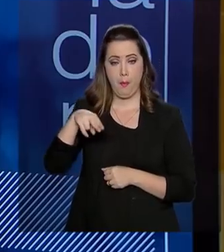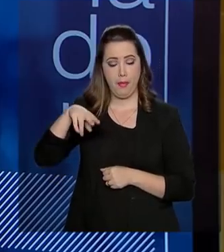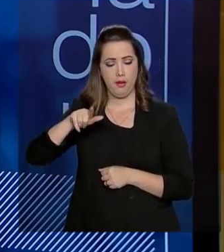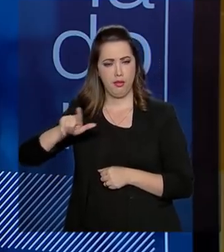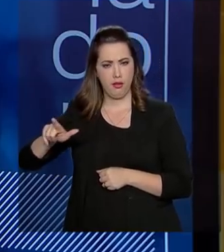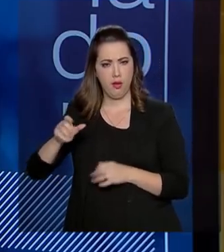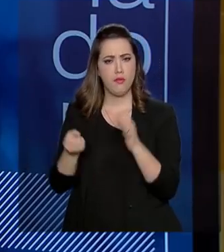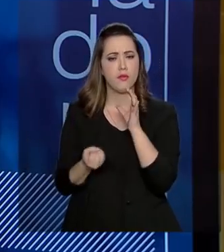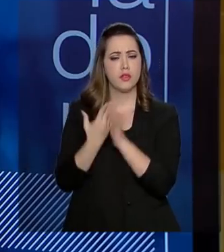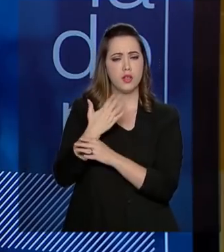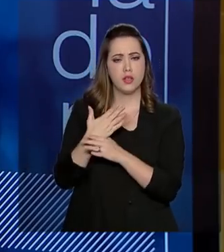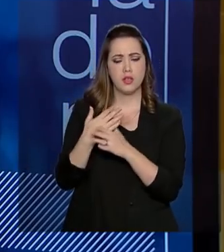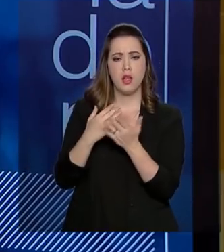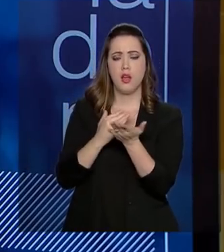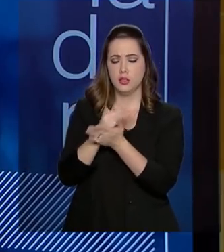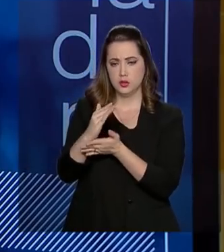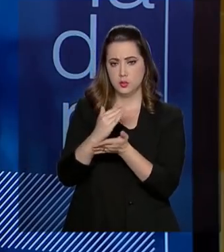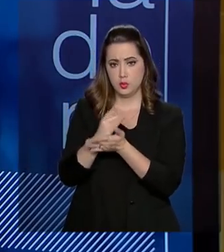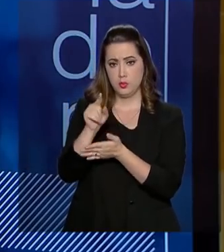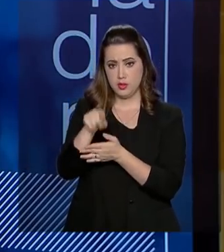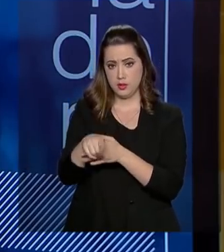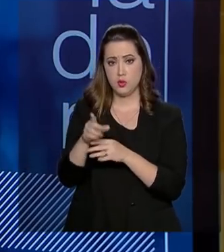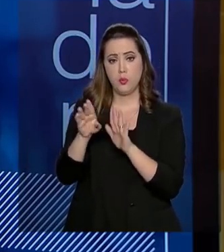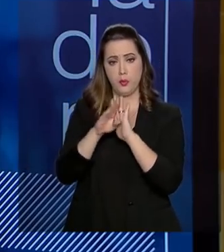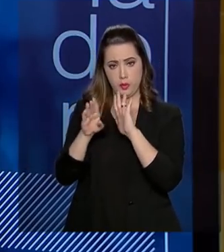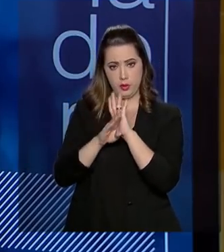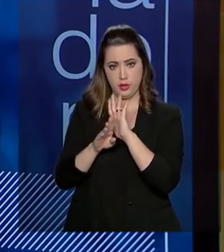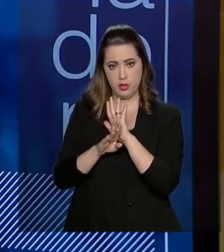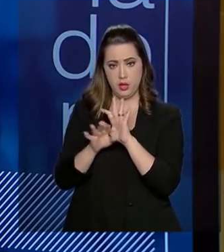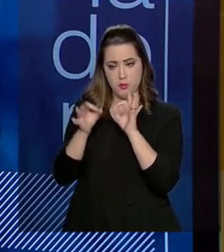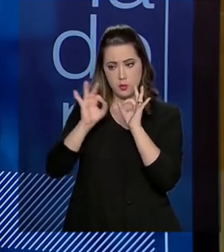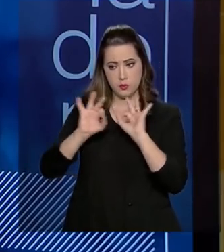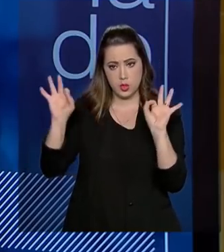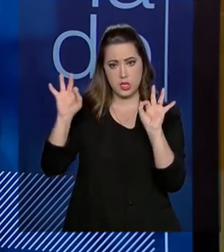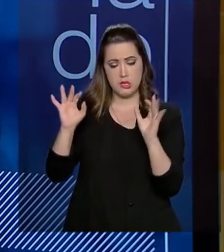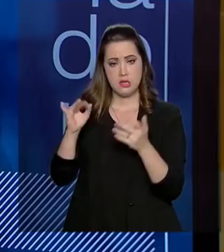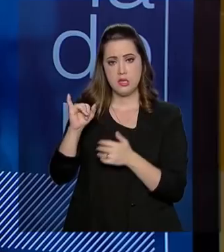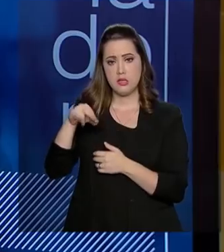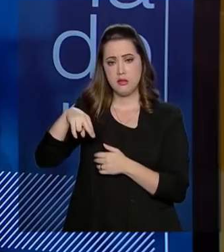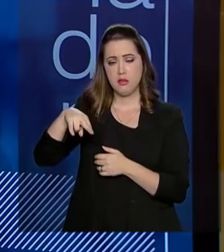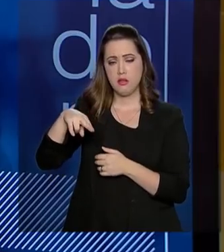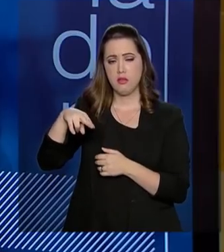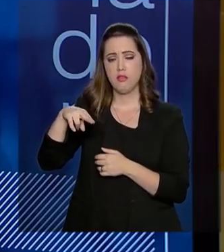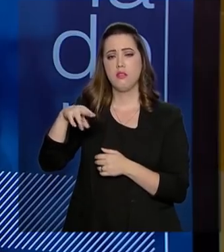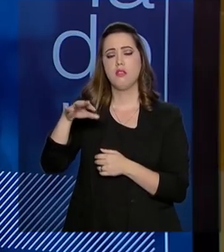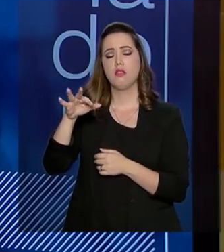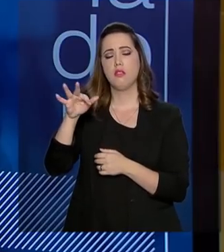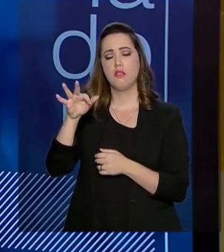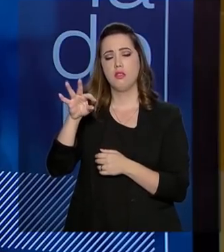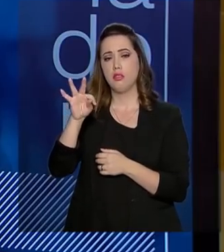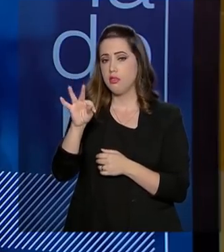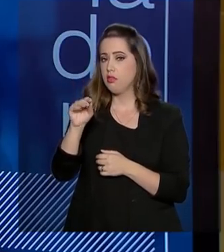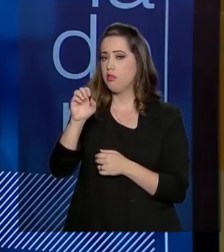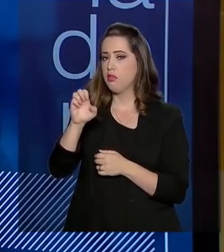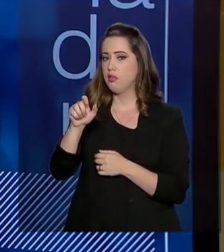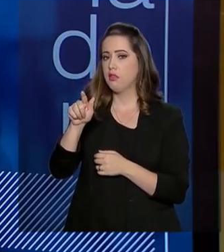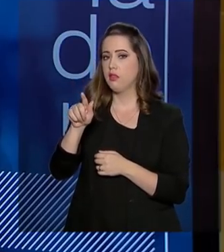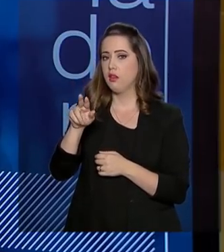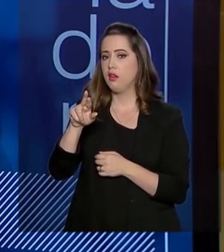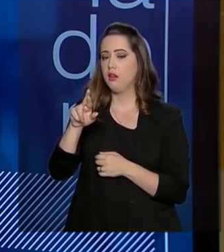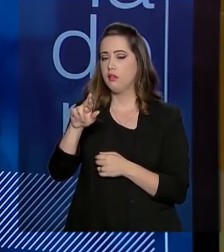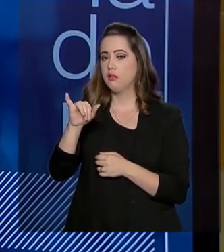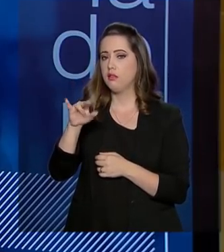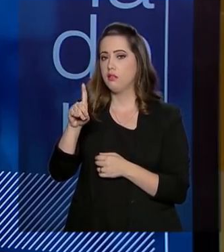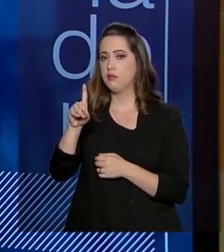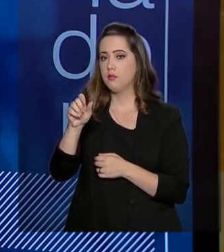dando da implementação do programa de integridade. Então, uma das etapas é a implementação de uma unidade de integridade.